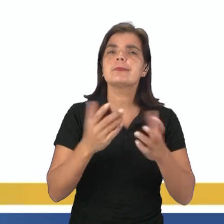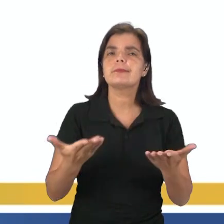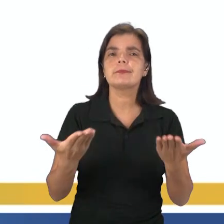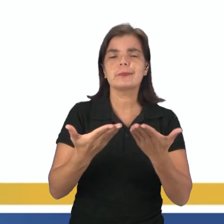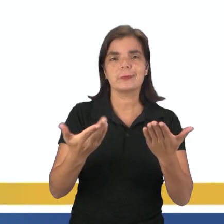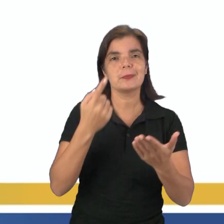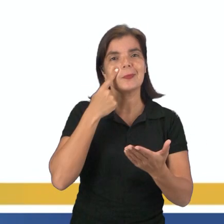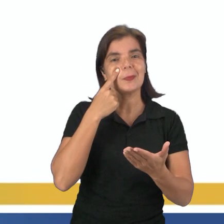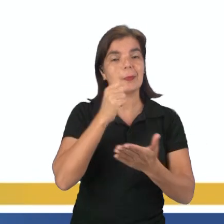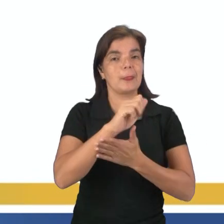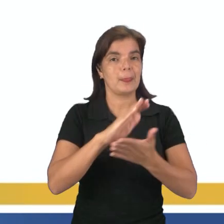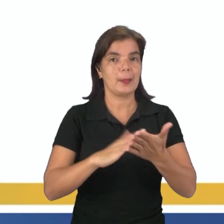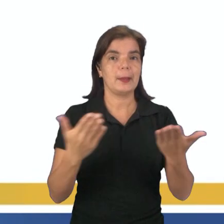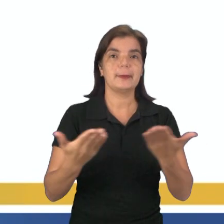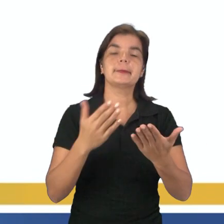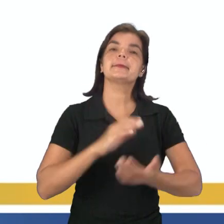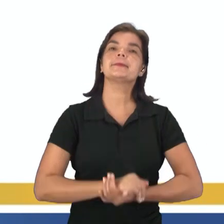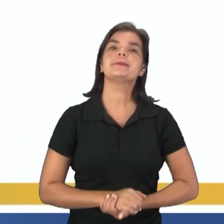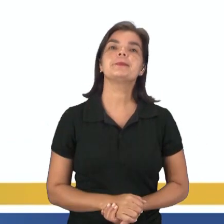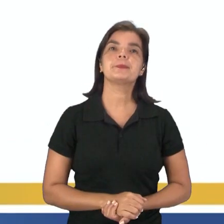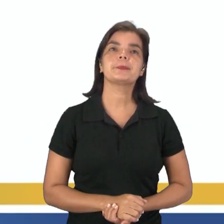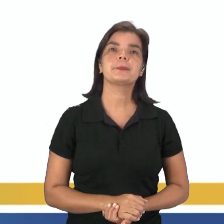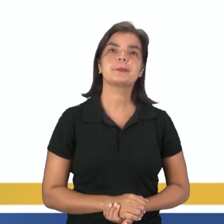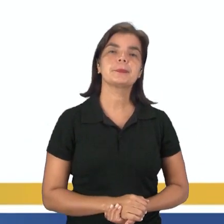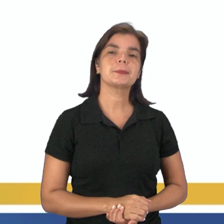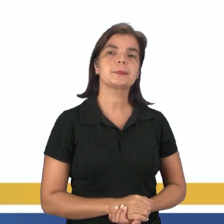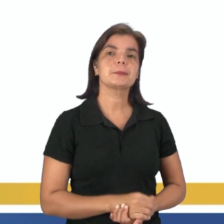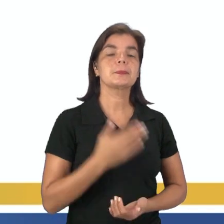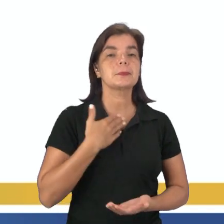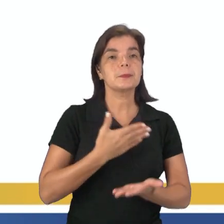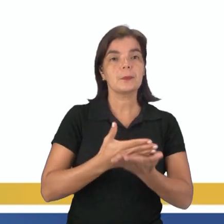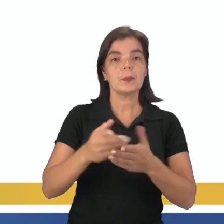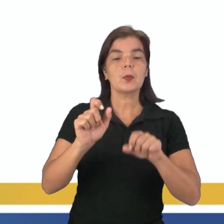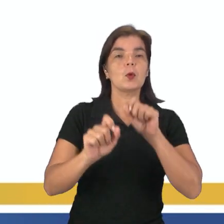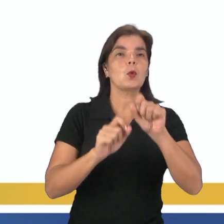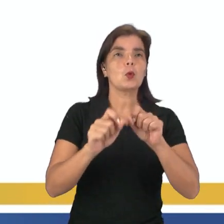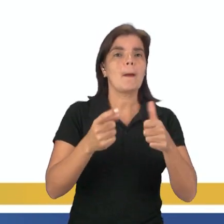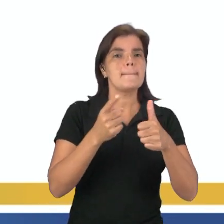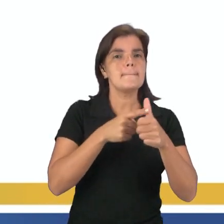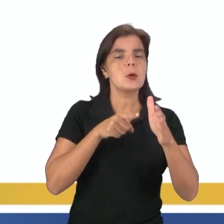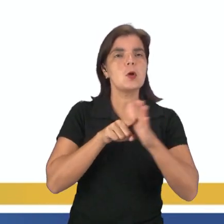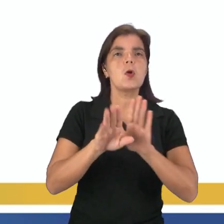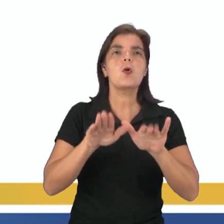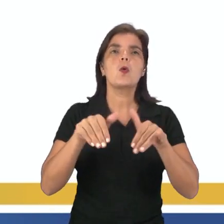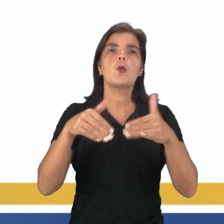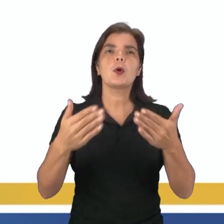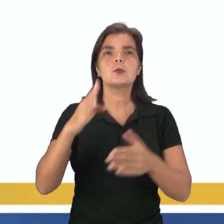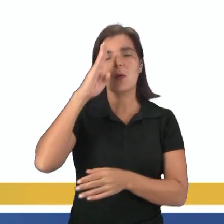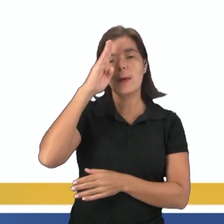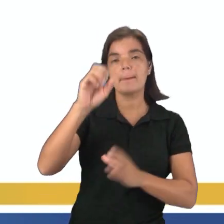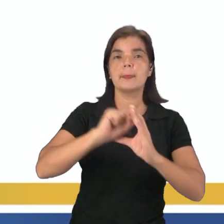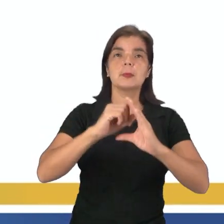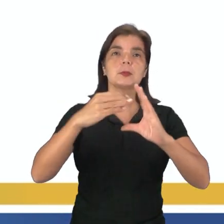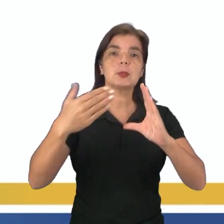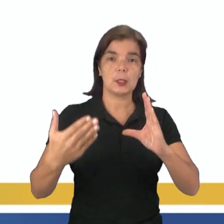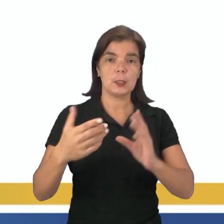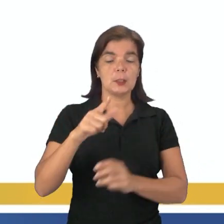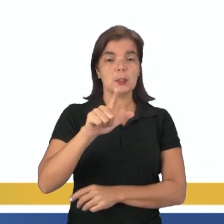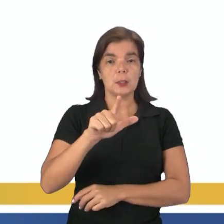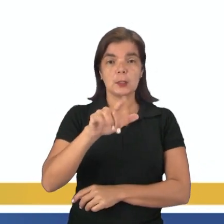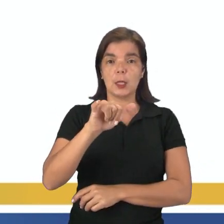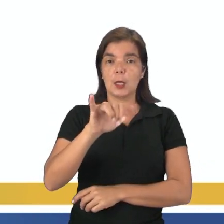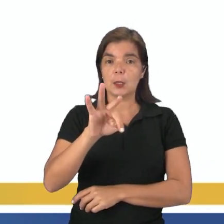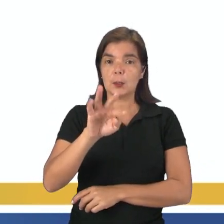vai ver agora no nosso exercitando. Vamos lá? Então, para começar, a gente tem aí a primeira questão. Quais são as principais